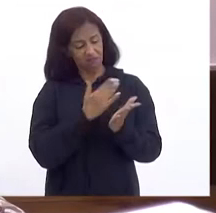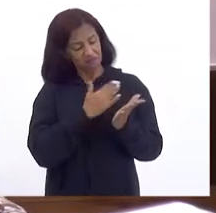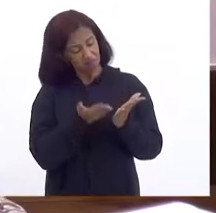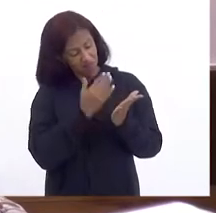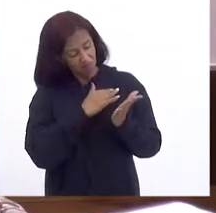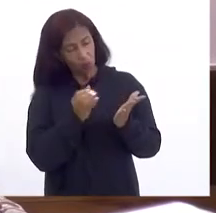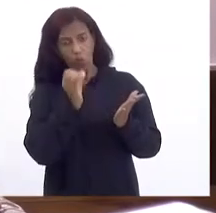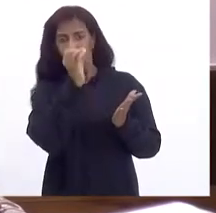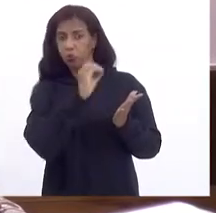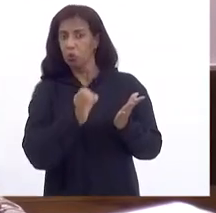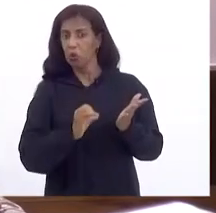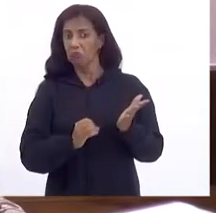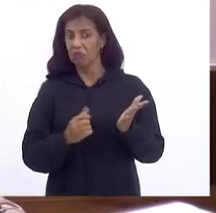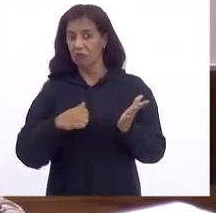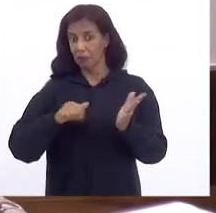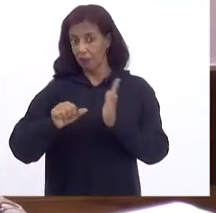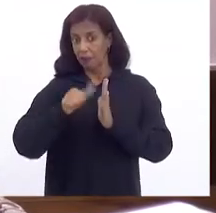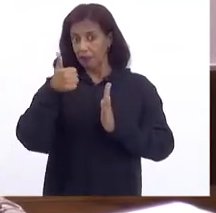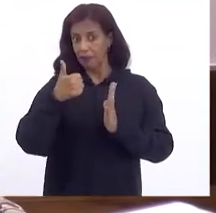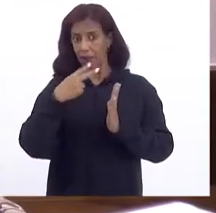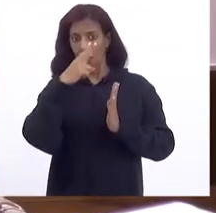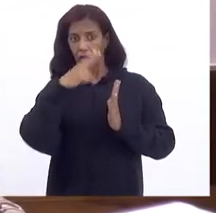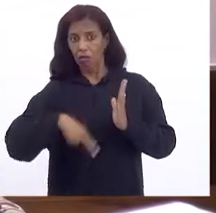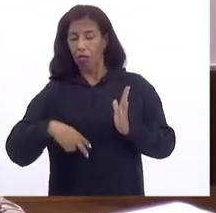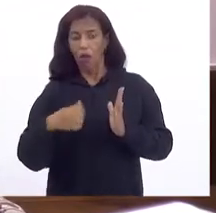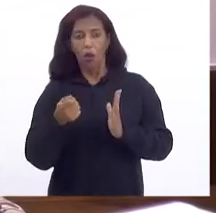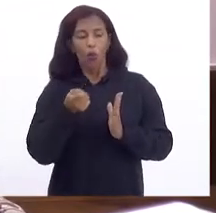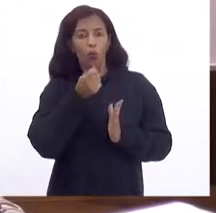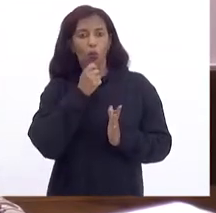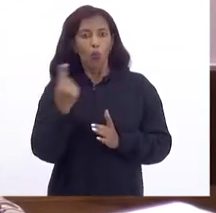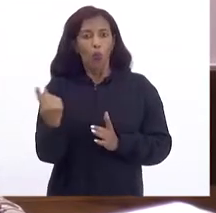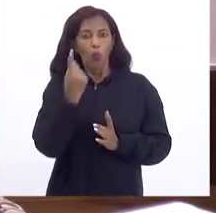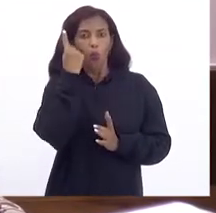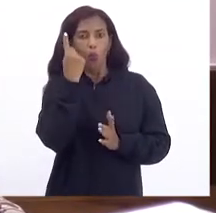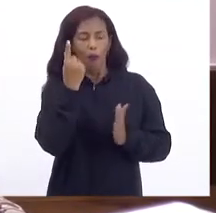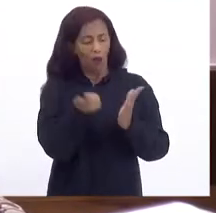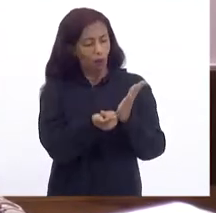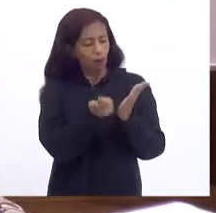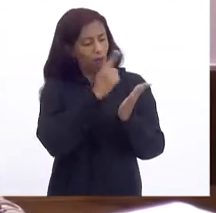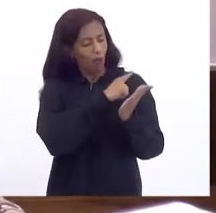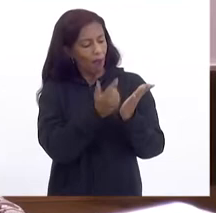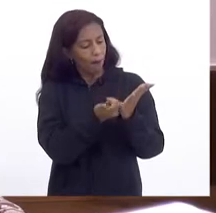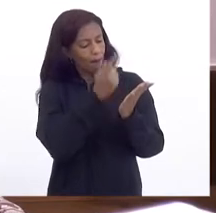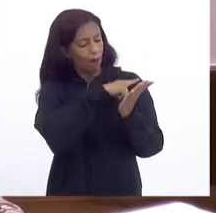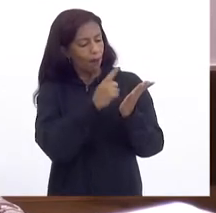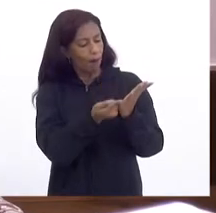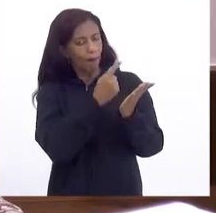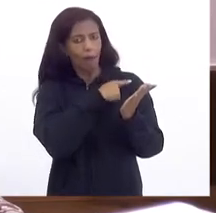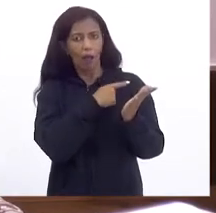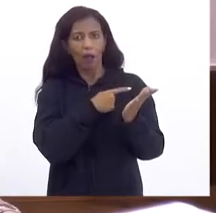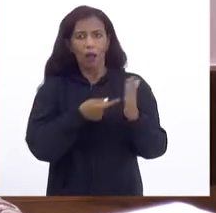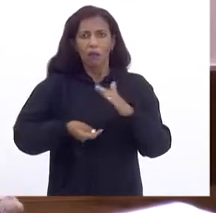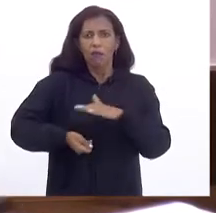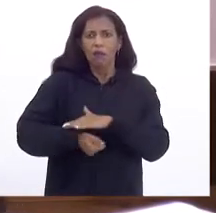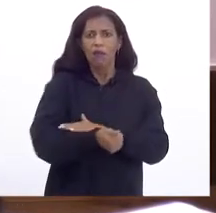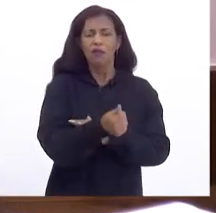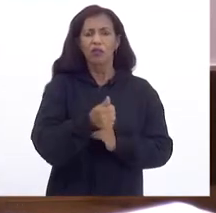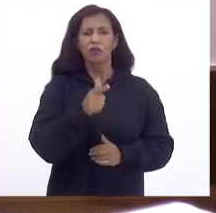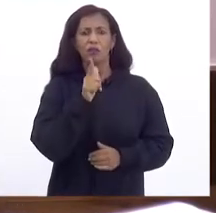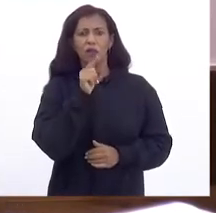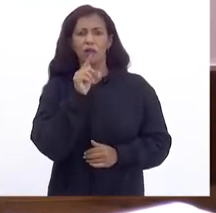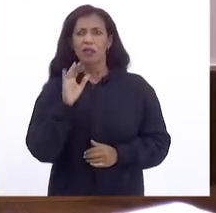menos Na minha primeira lida Não tem uma página Sobre o investimento Da CEDAI Que fica